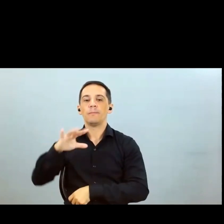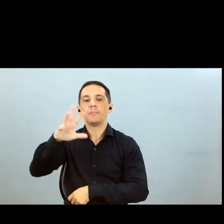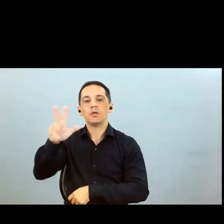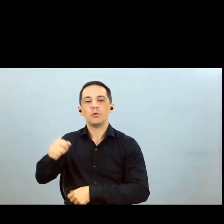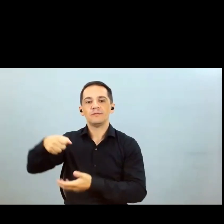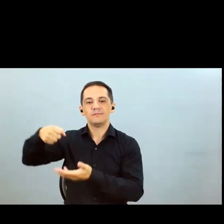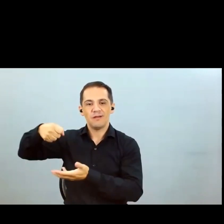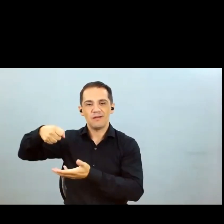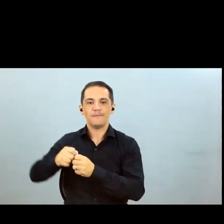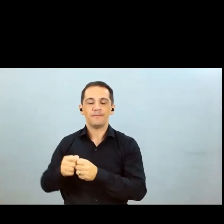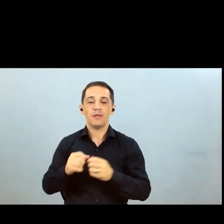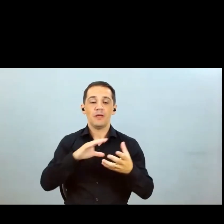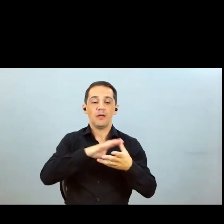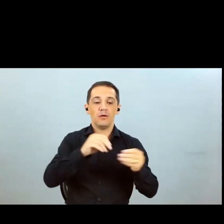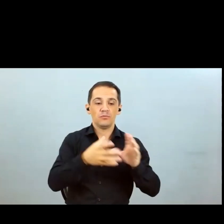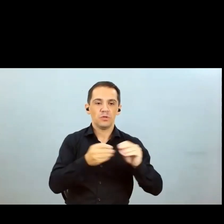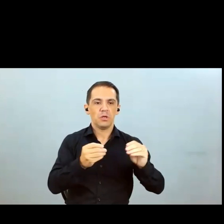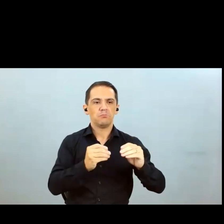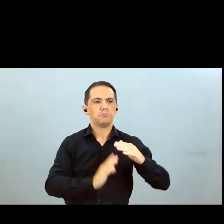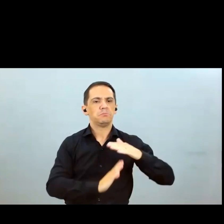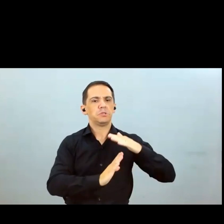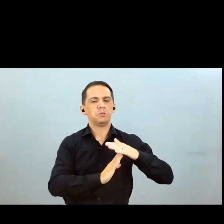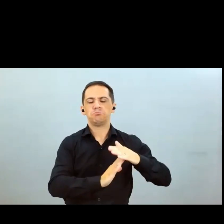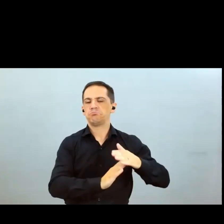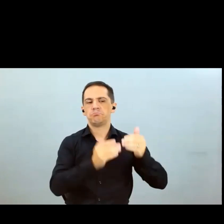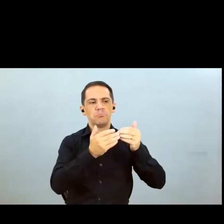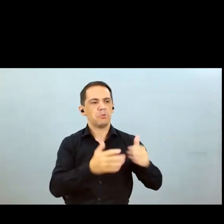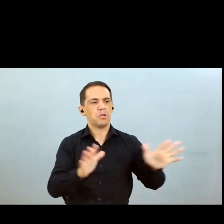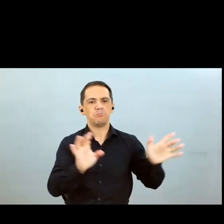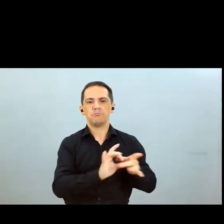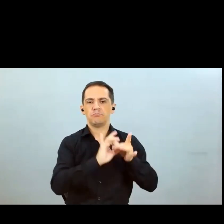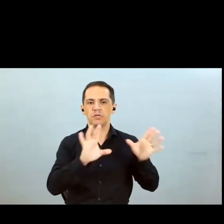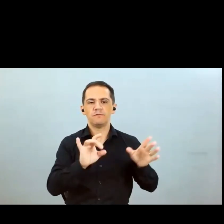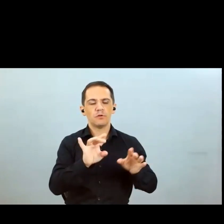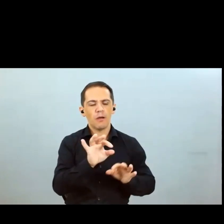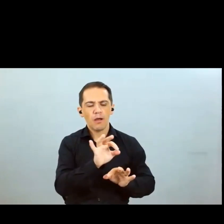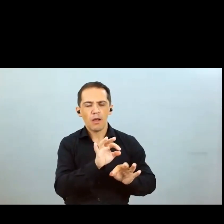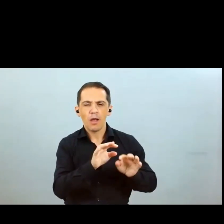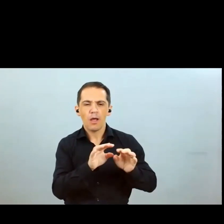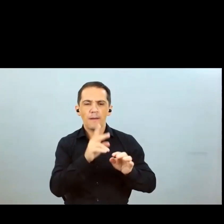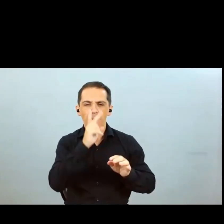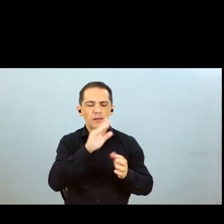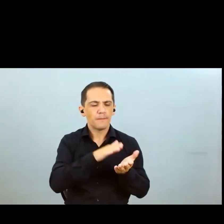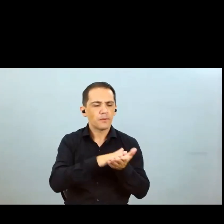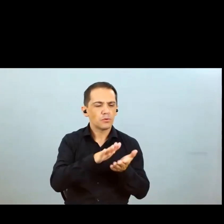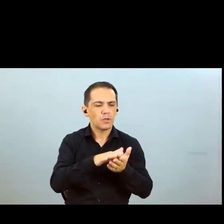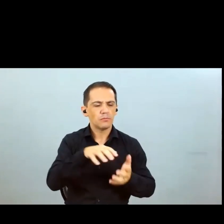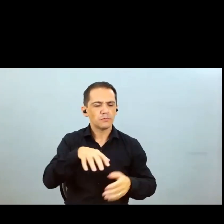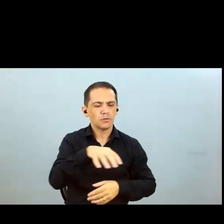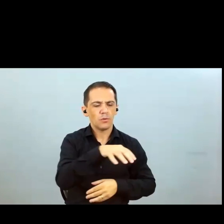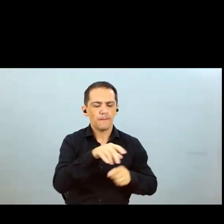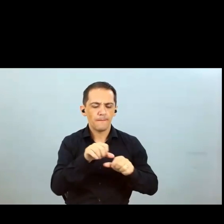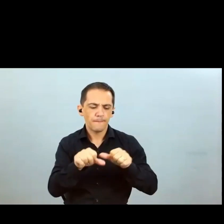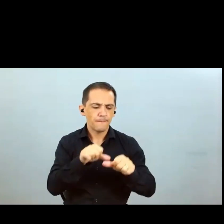algodão a gente não tem limitação porque é só uma questão de beneficiar o caroço do algodão e deslentado uma deslentadora que não tem